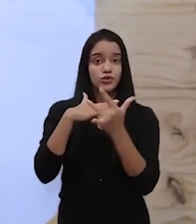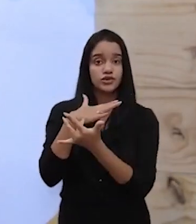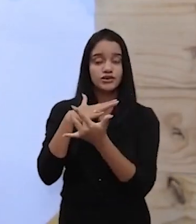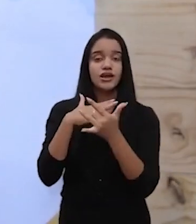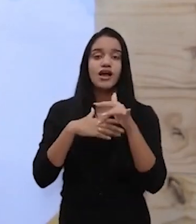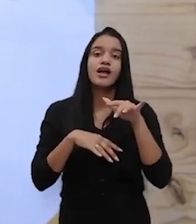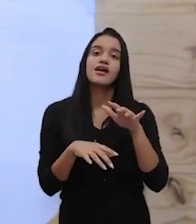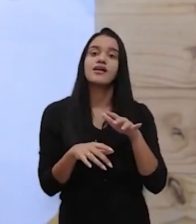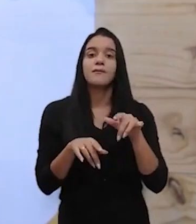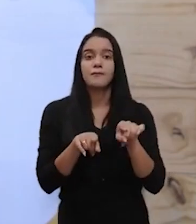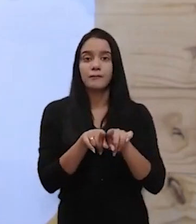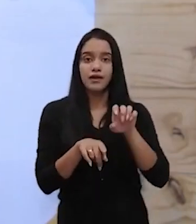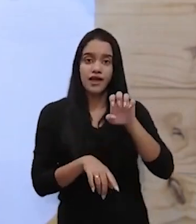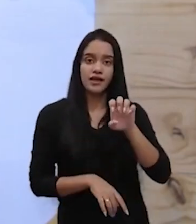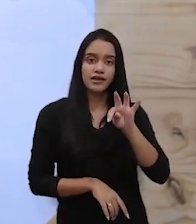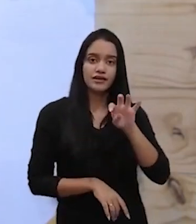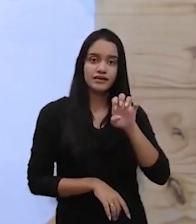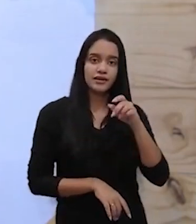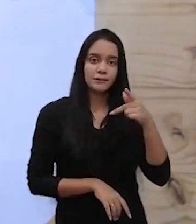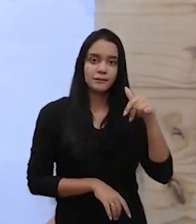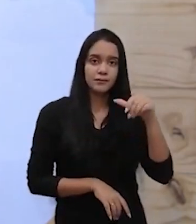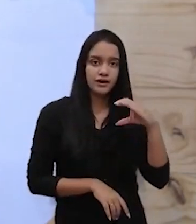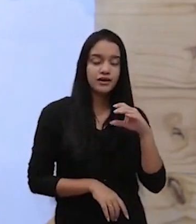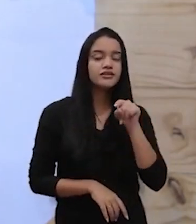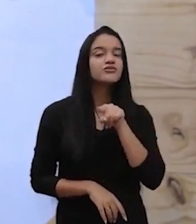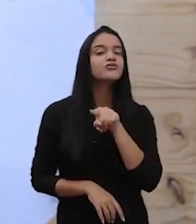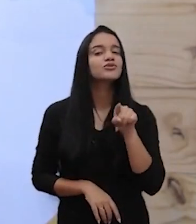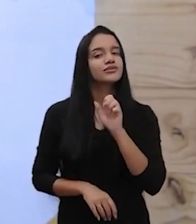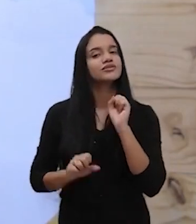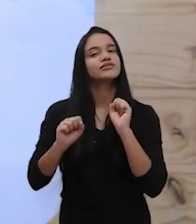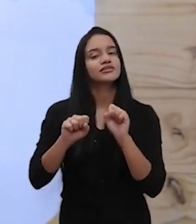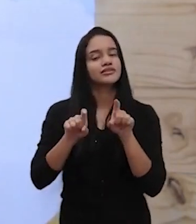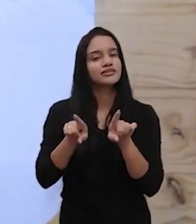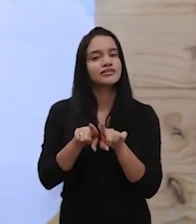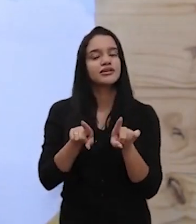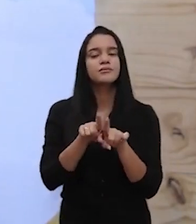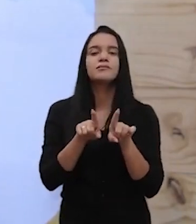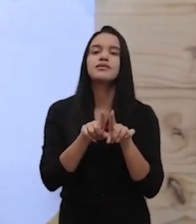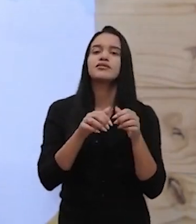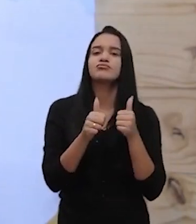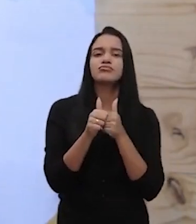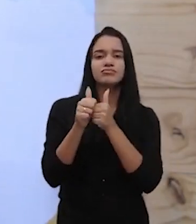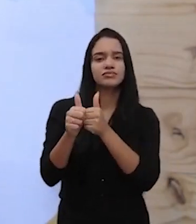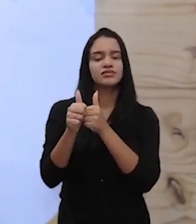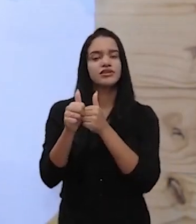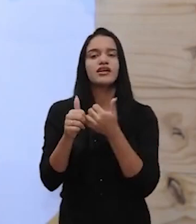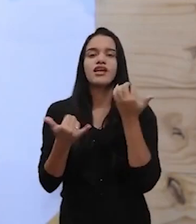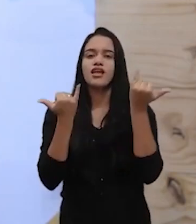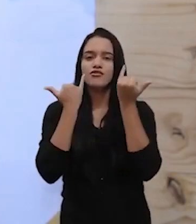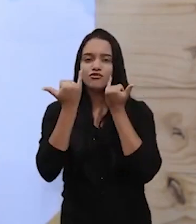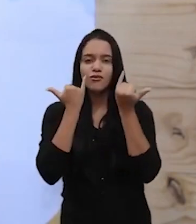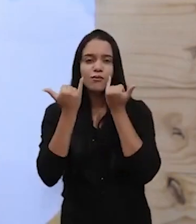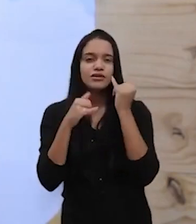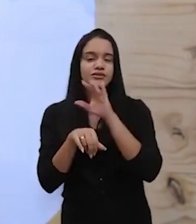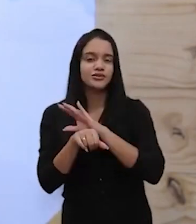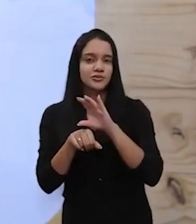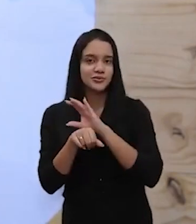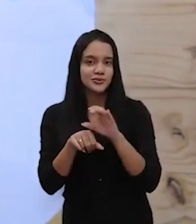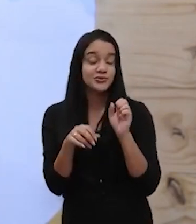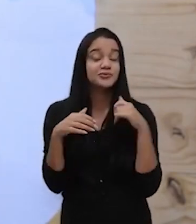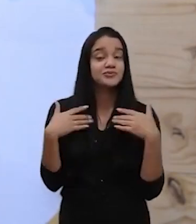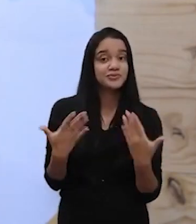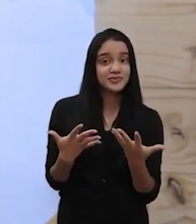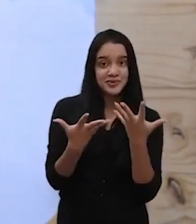arrobaetepaque, tá certo? E lá você também vai poder acompanhar diversas informações acerca do seu curso e dos demais cursos. Então,